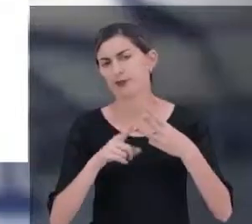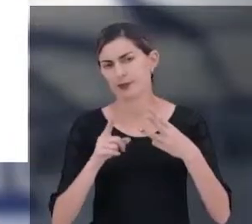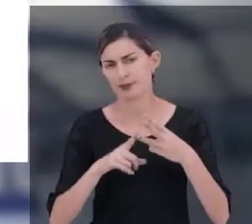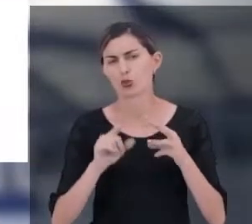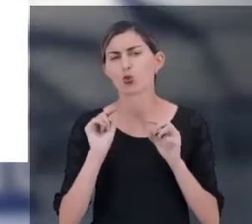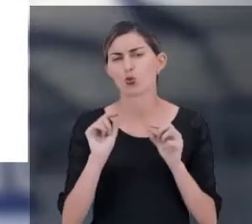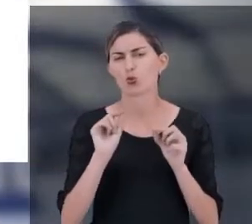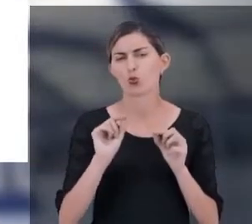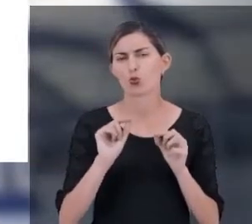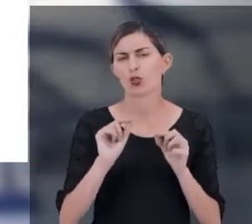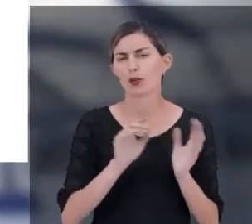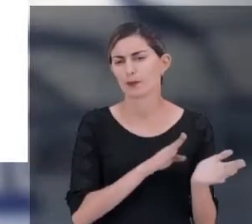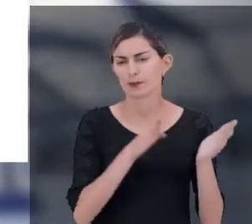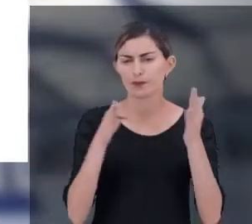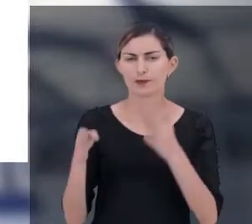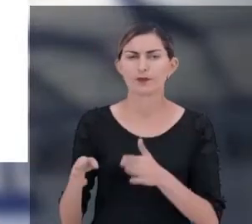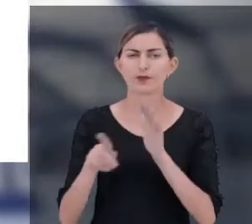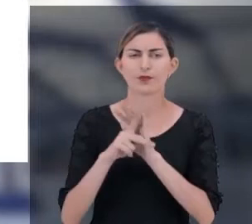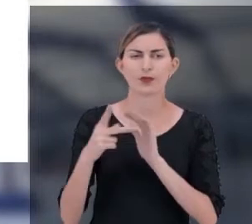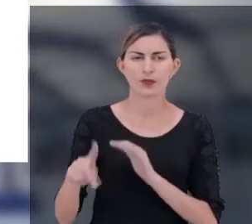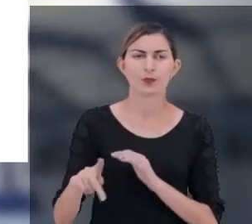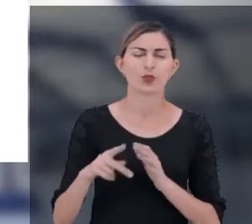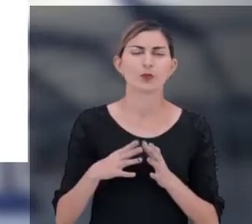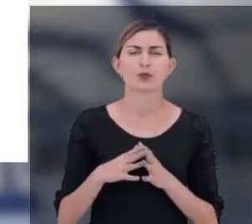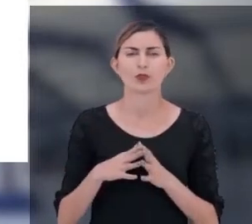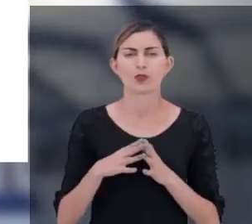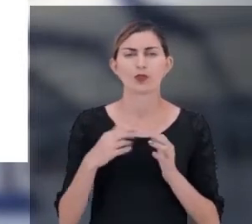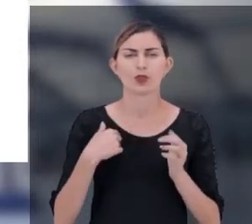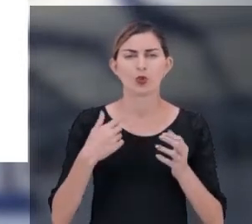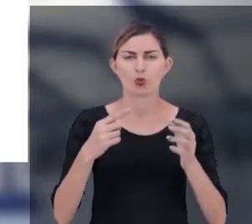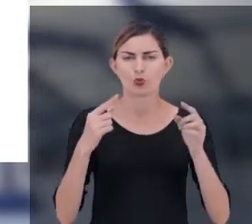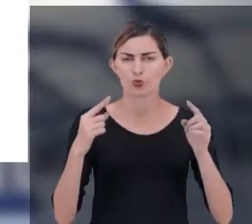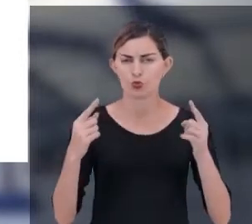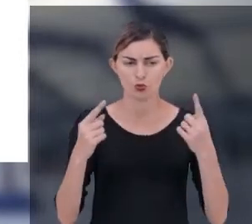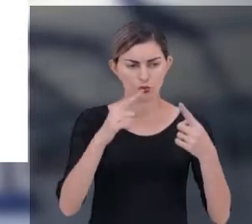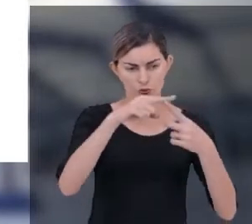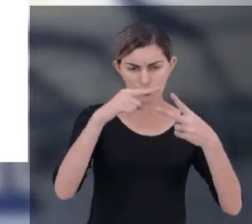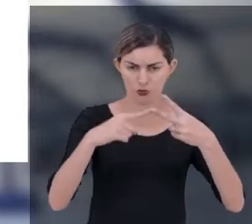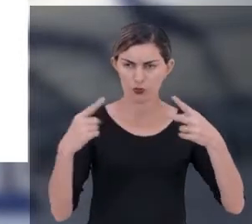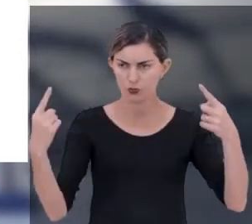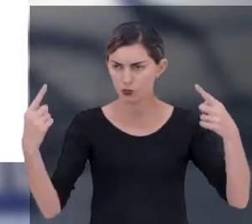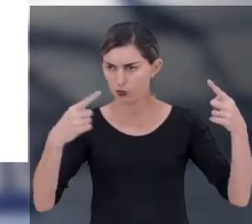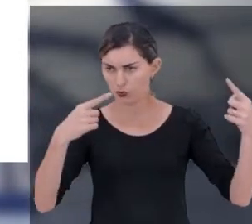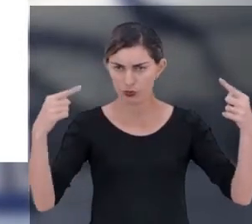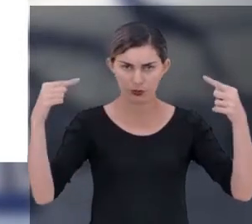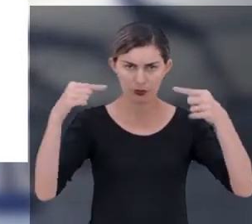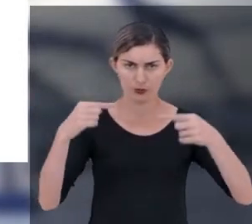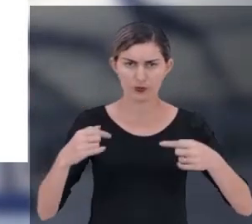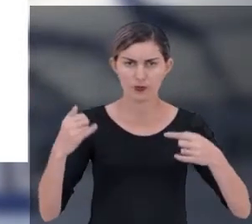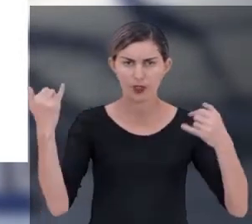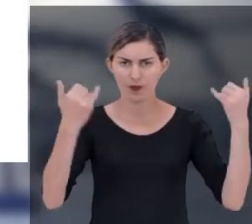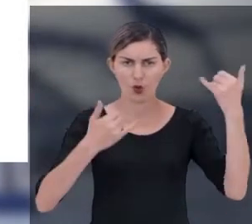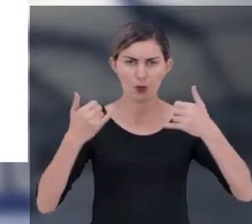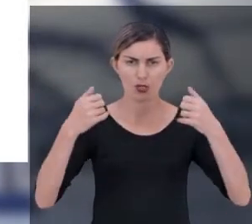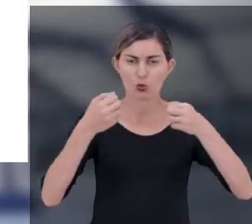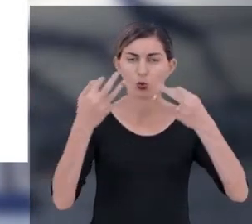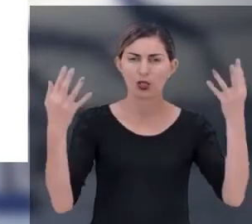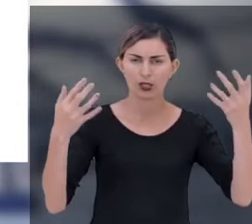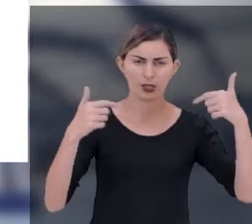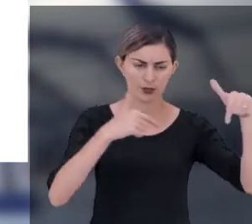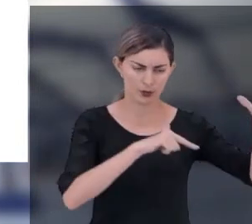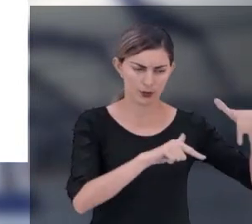passo, que é o dimensionamento propriamente dito. Eu vou cruzar essas duas informações, quantidade de